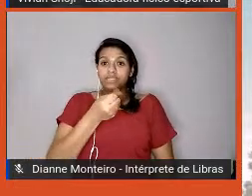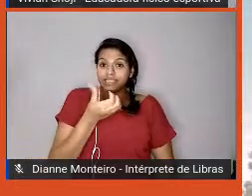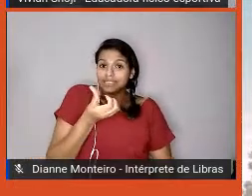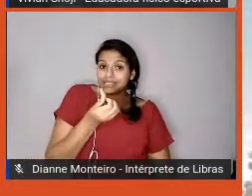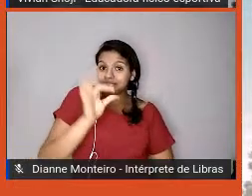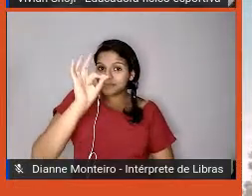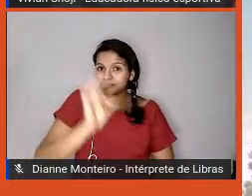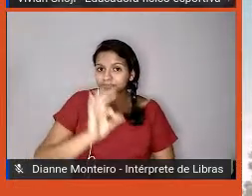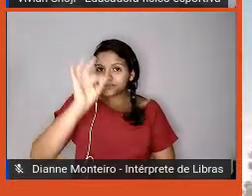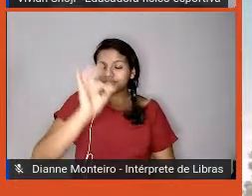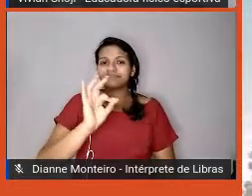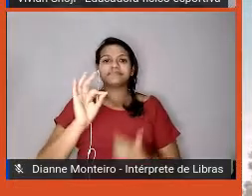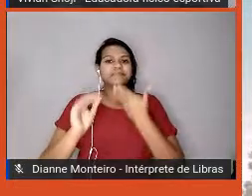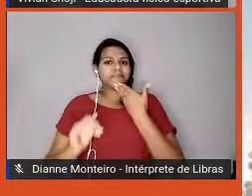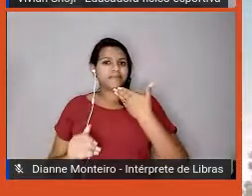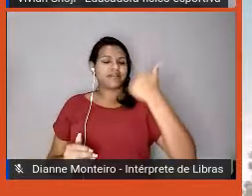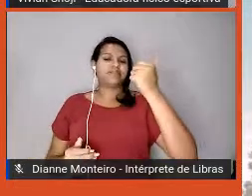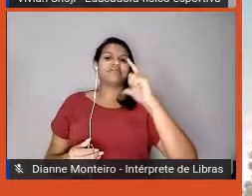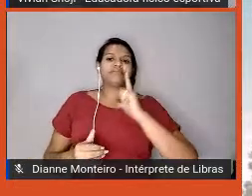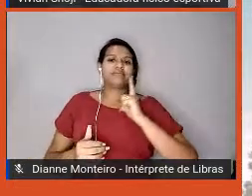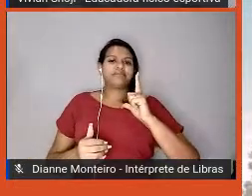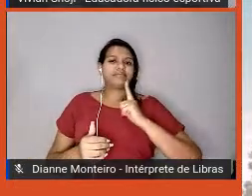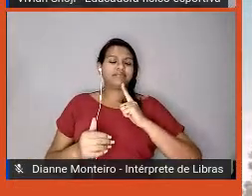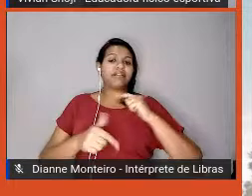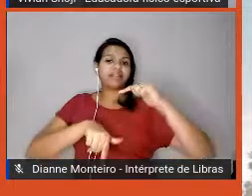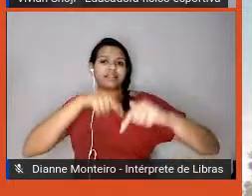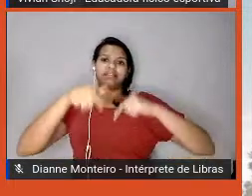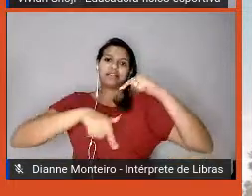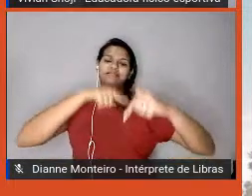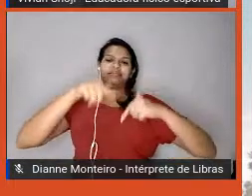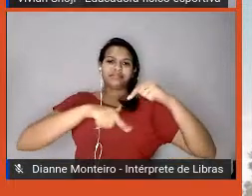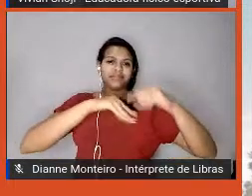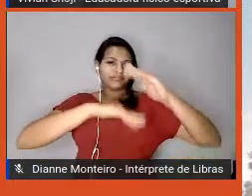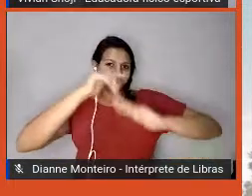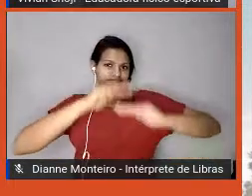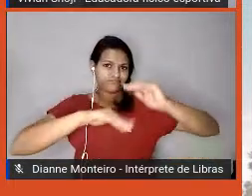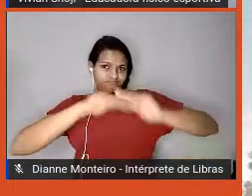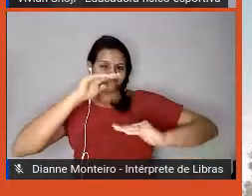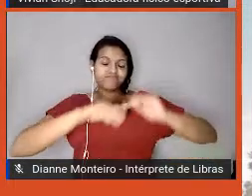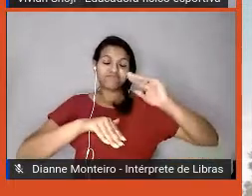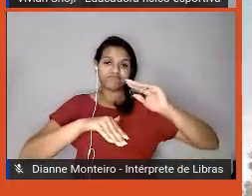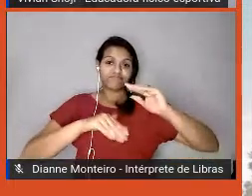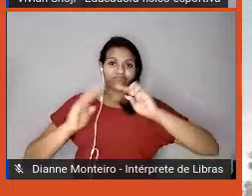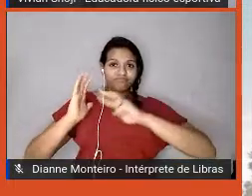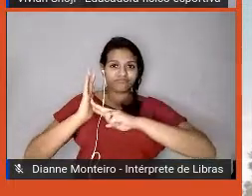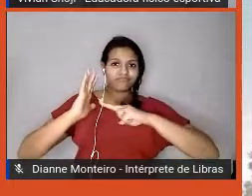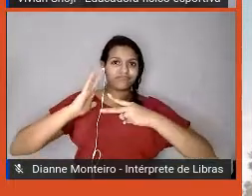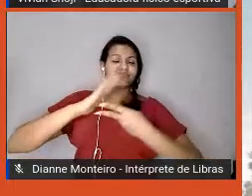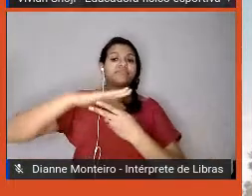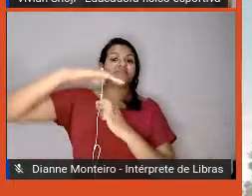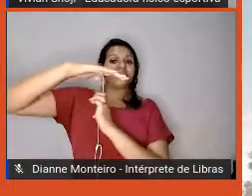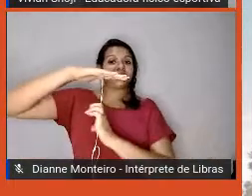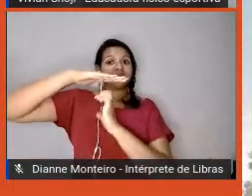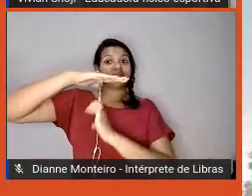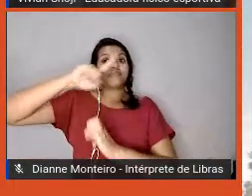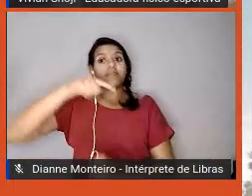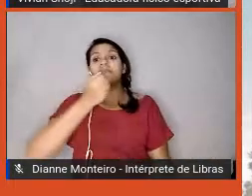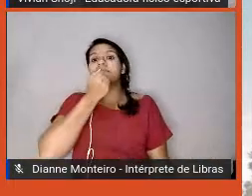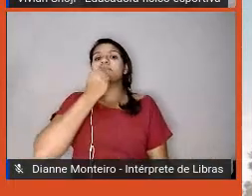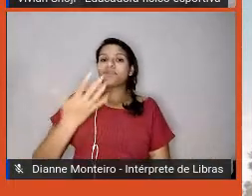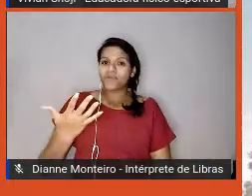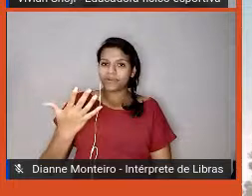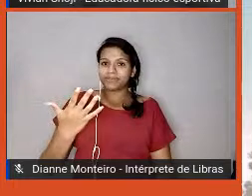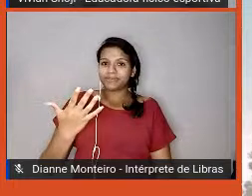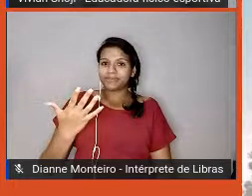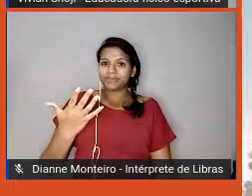expressivamente, então, na boa imagem dessa empresa como uma empregadora, dentro do mercado de trabalho. Se torna,